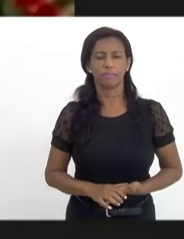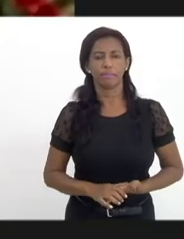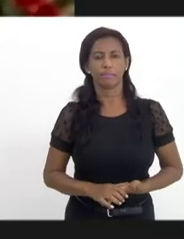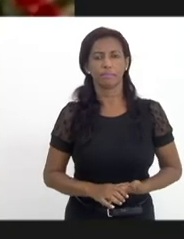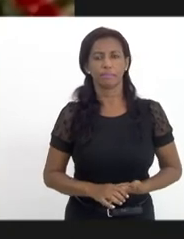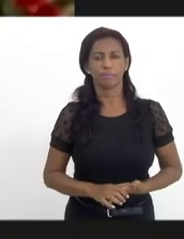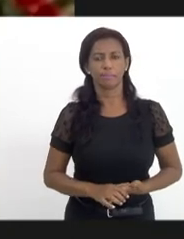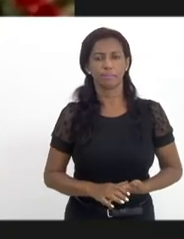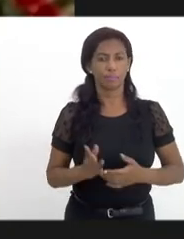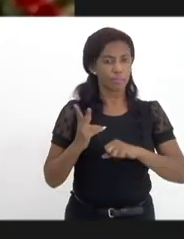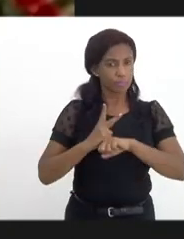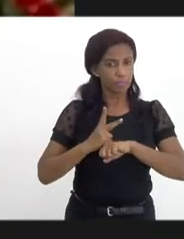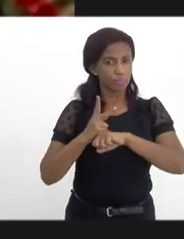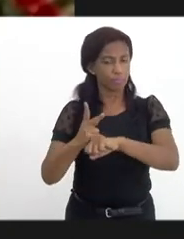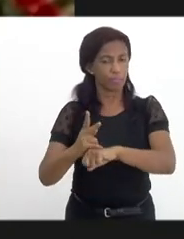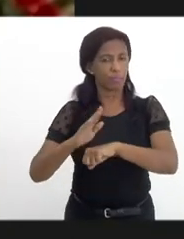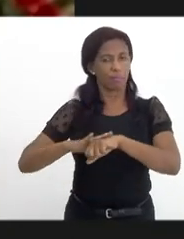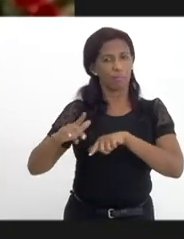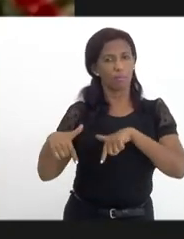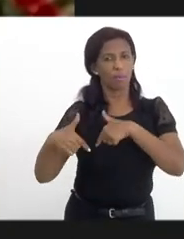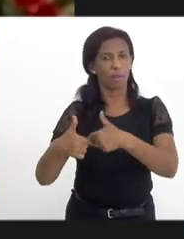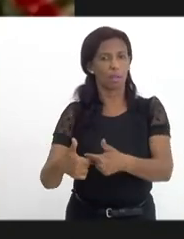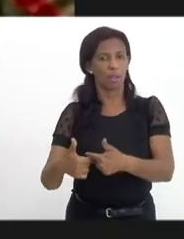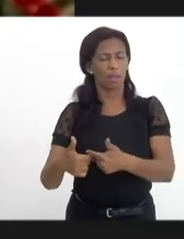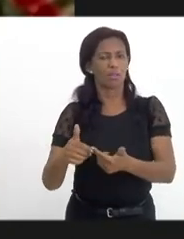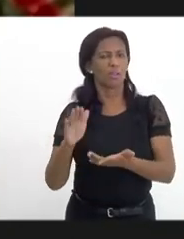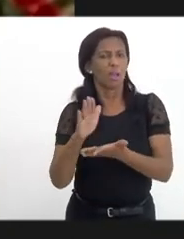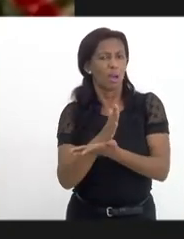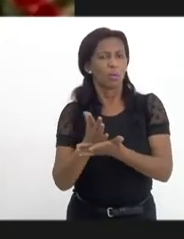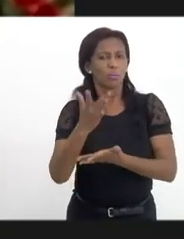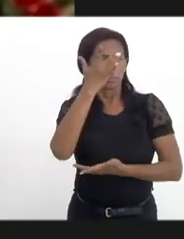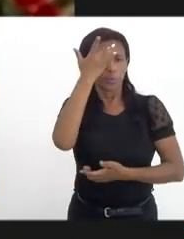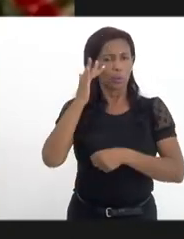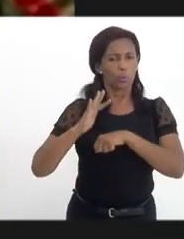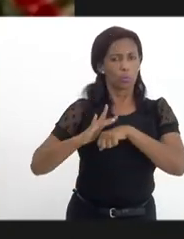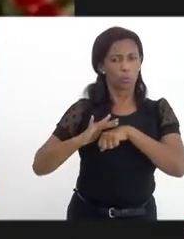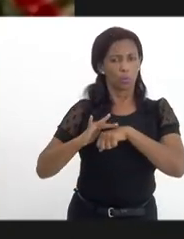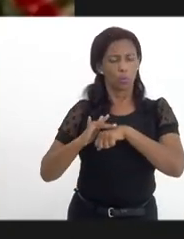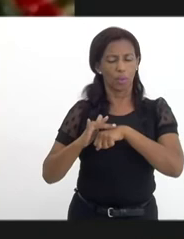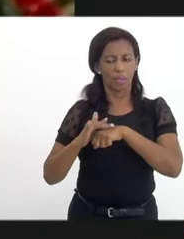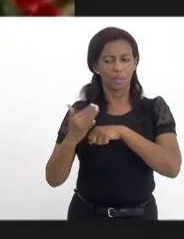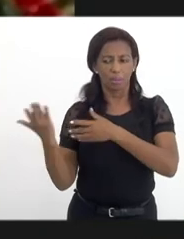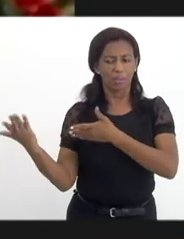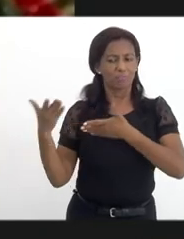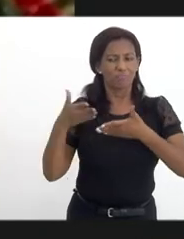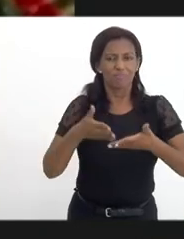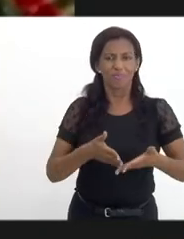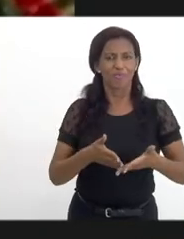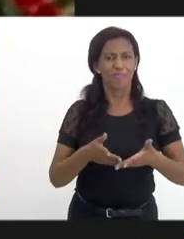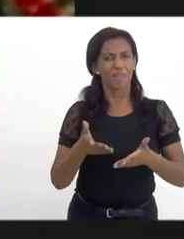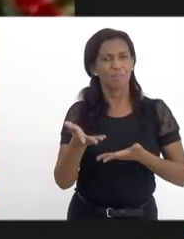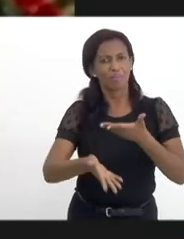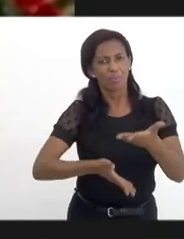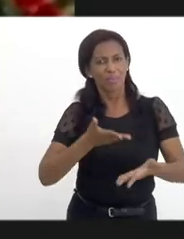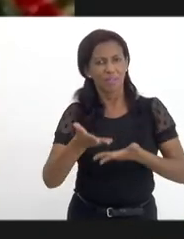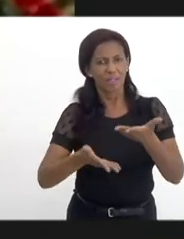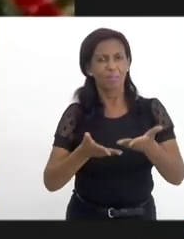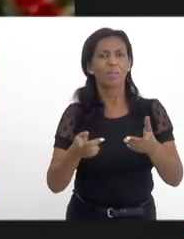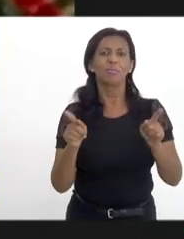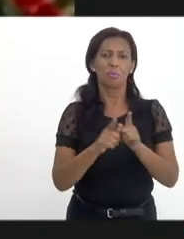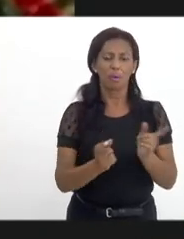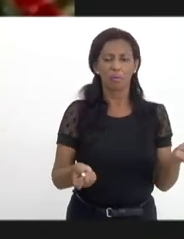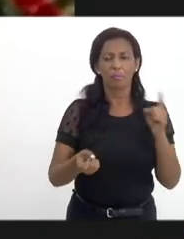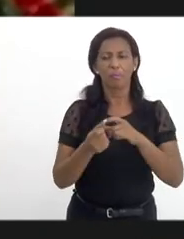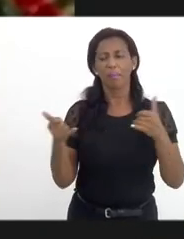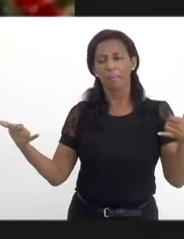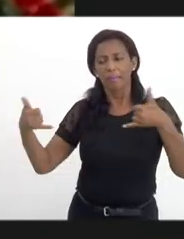As buscas ativas, tiveram muitos pacientes que acabaram até mesmo não vindo ao tratamento. Nós fizemos buscas ativas tanto por